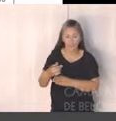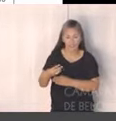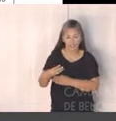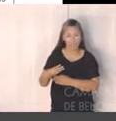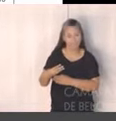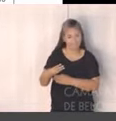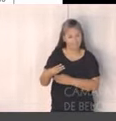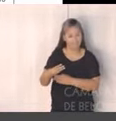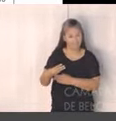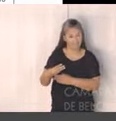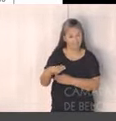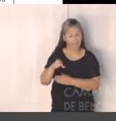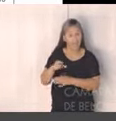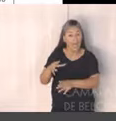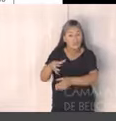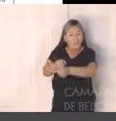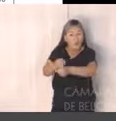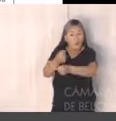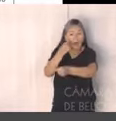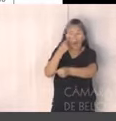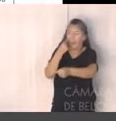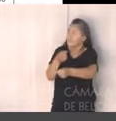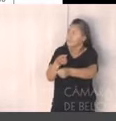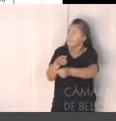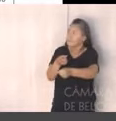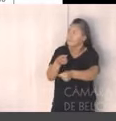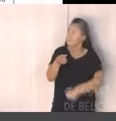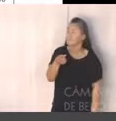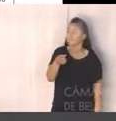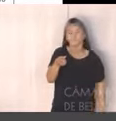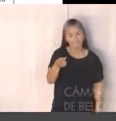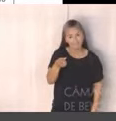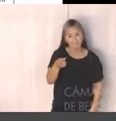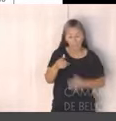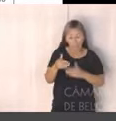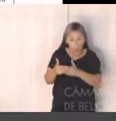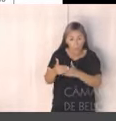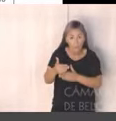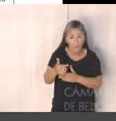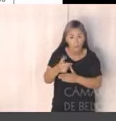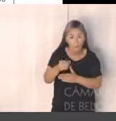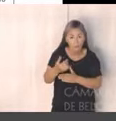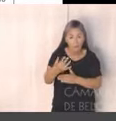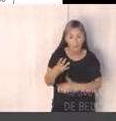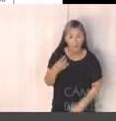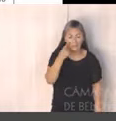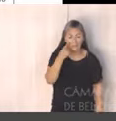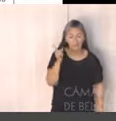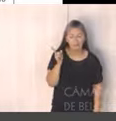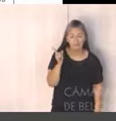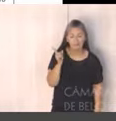15.796.000.000, para 2024, R 16.334.000